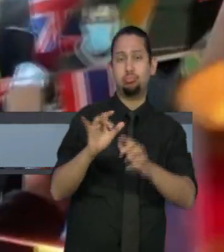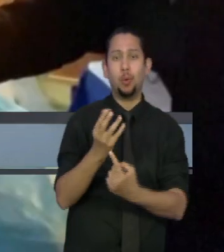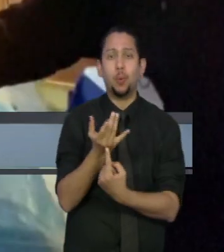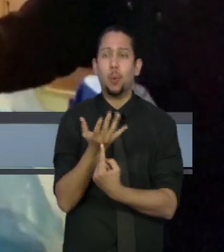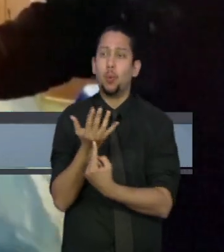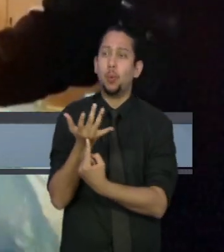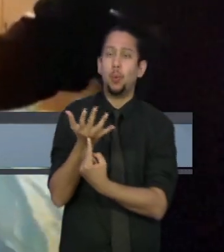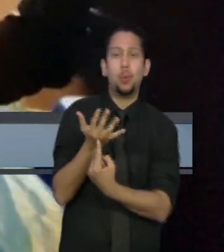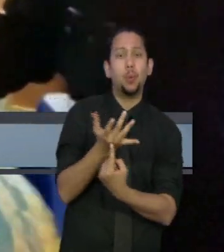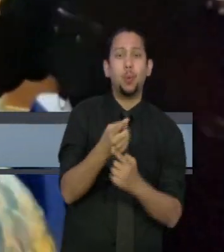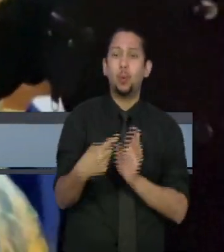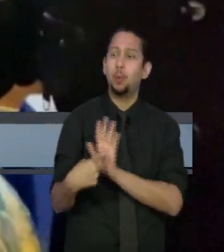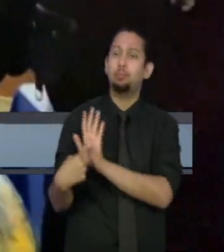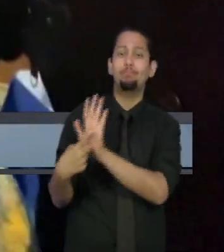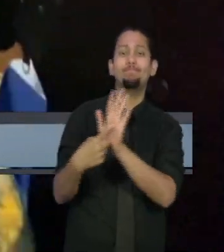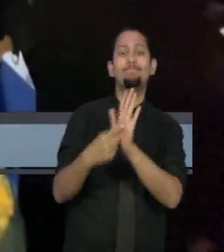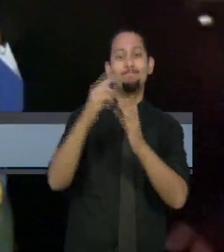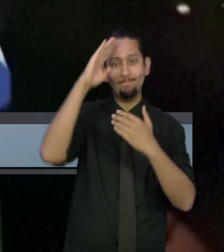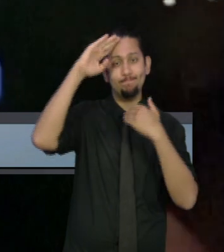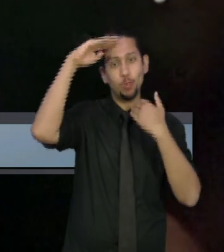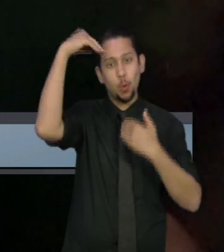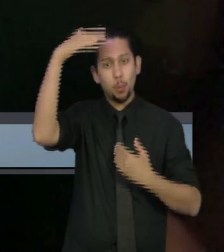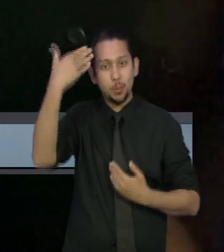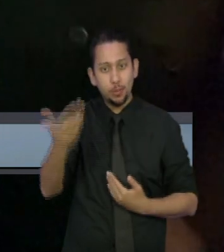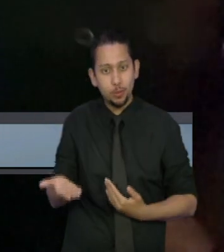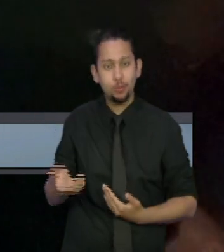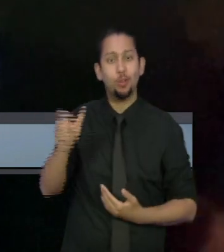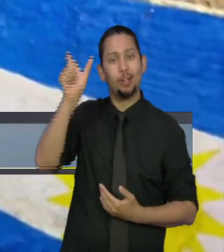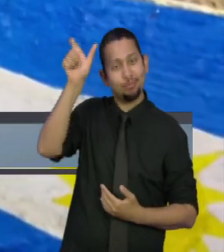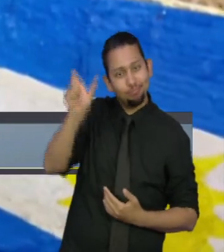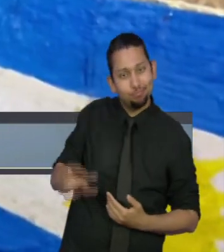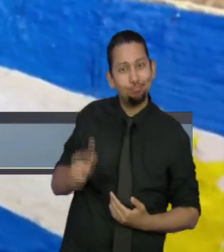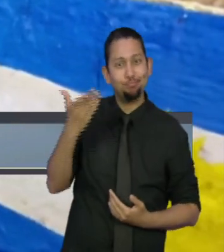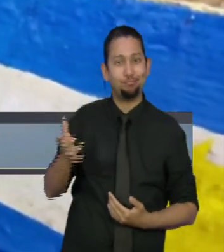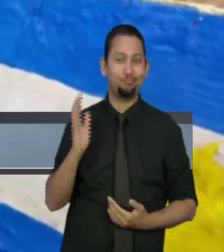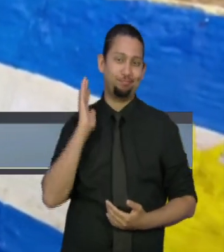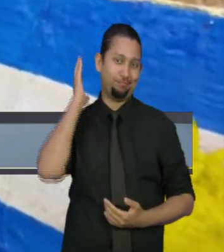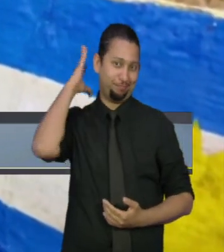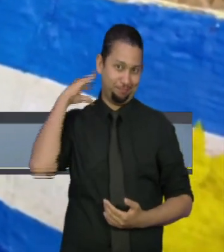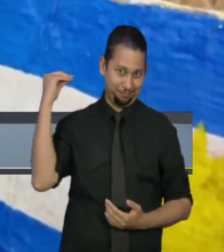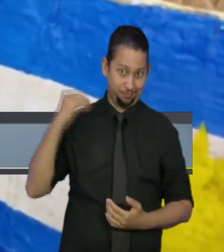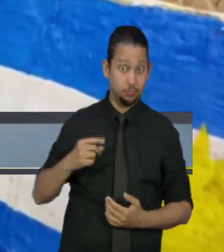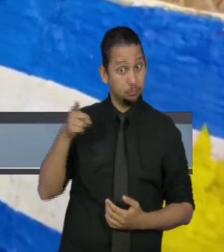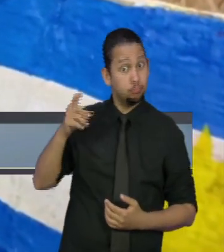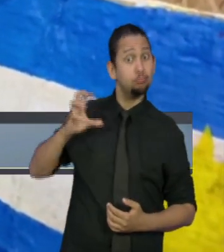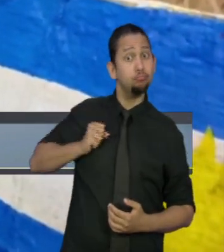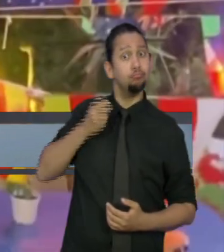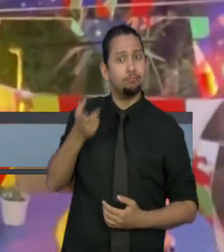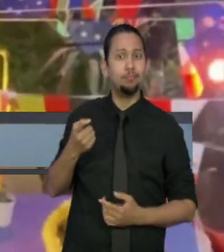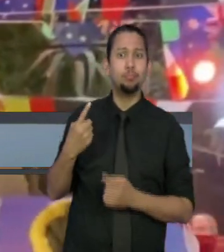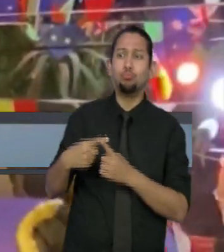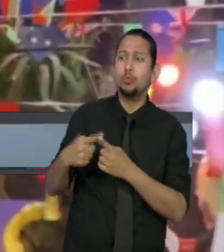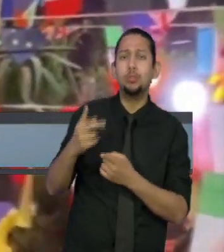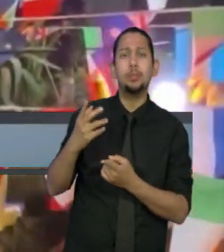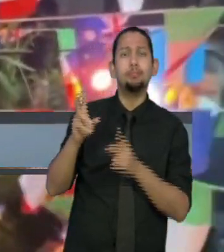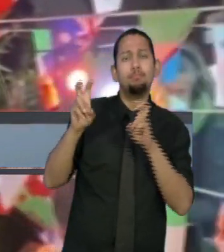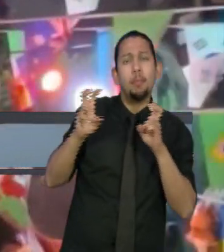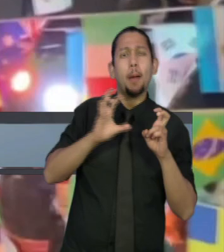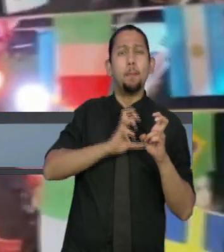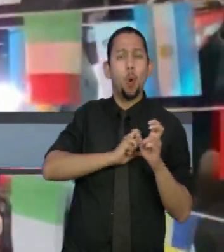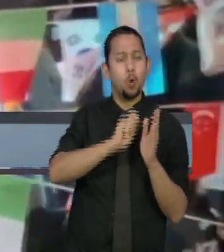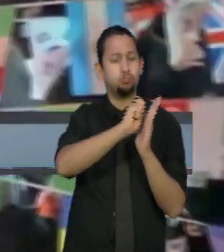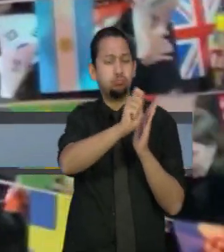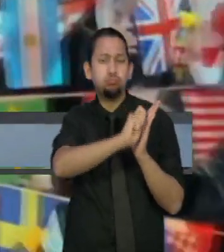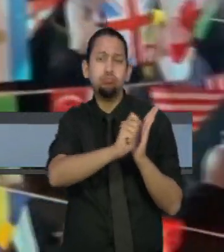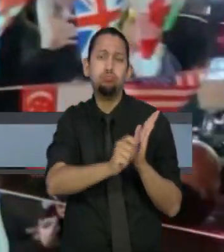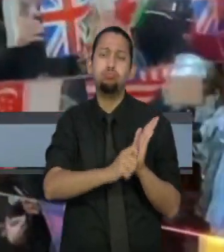sinalizadores para homenagear o ídolo. Os napolitanos são muito gratos por Maradona. São inúmeras declarações de amor registradas em